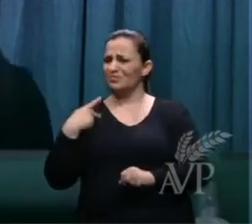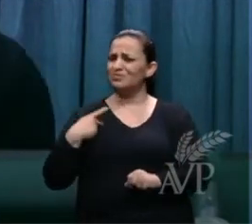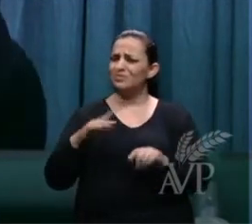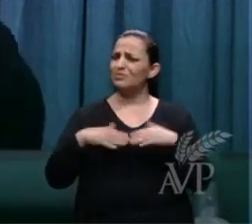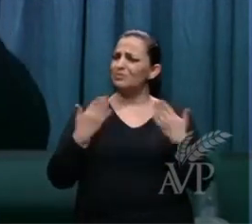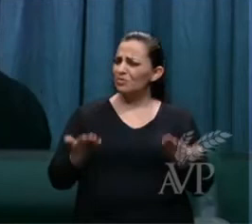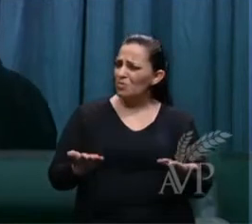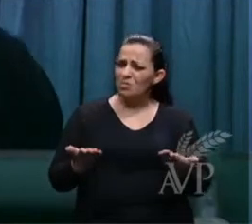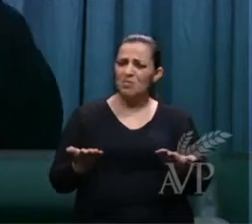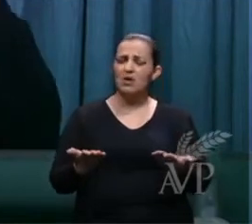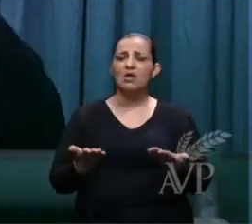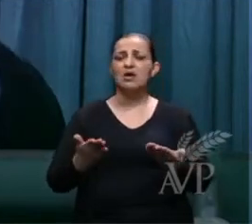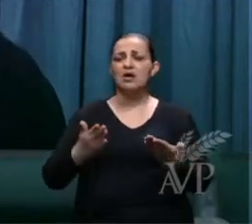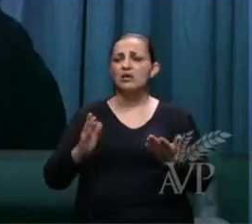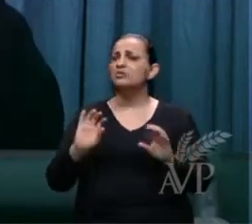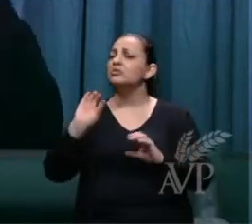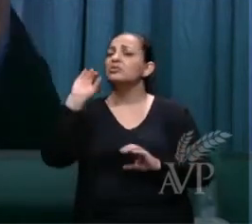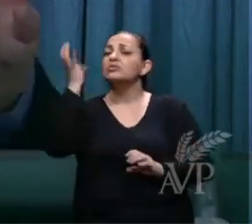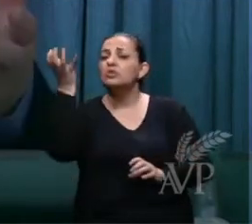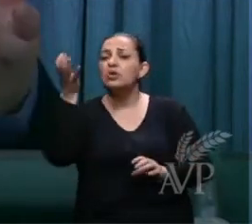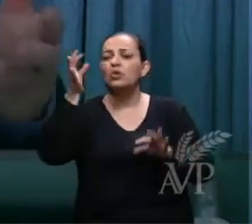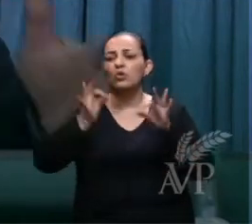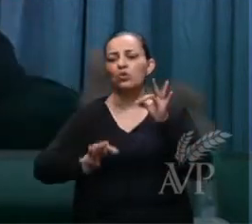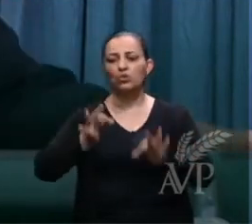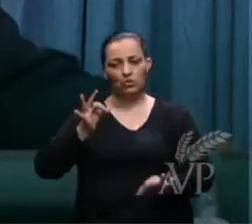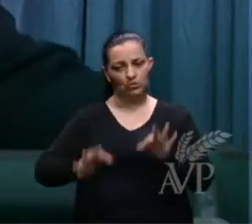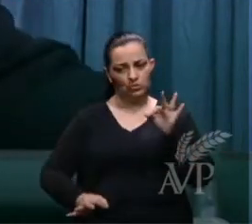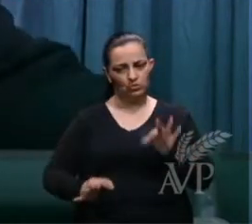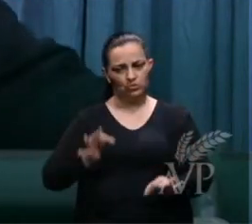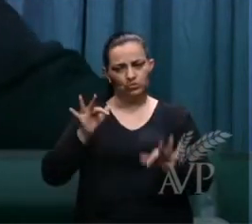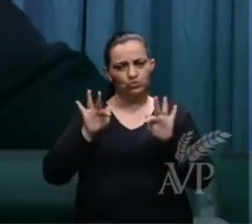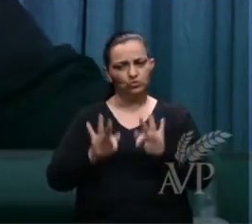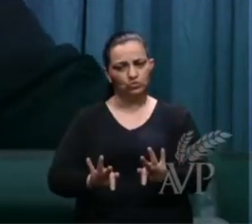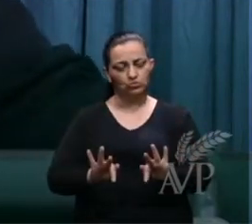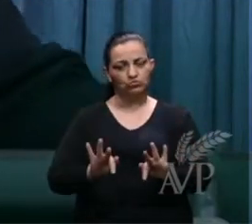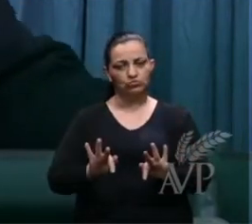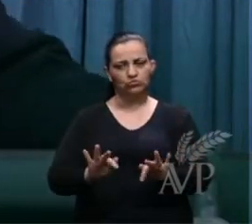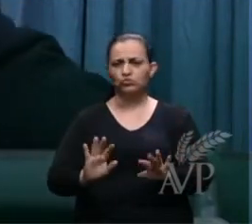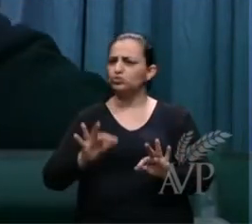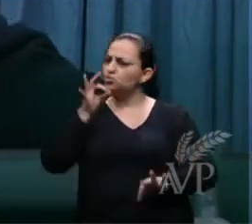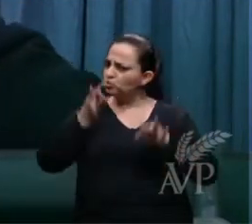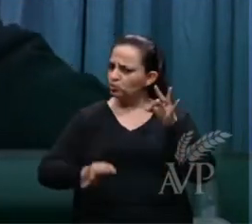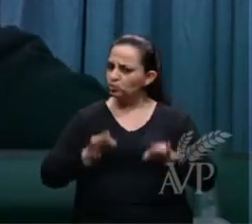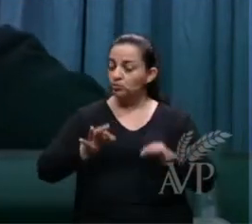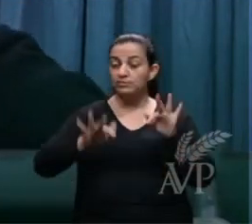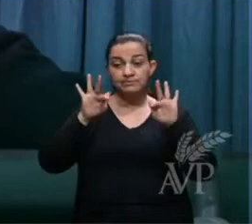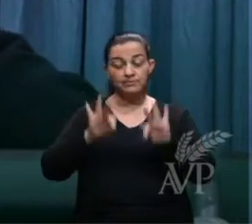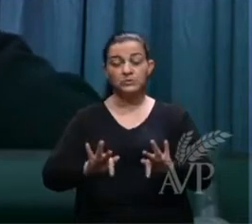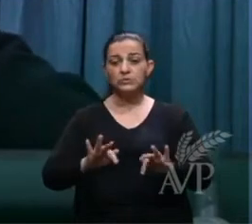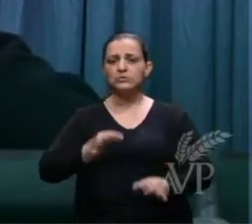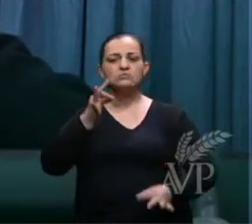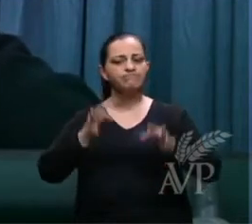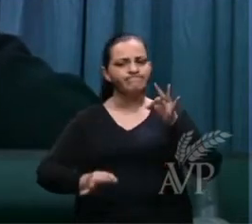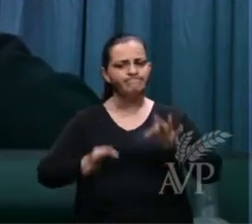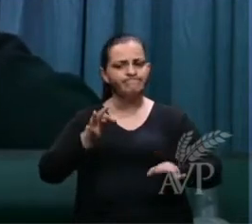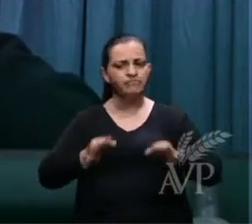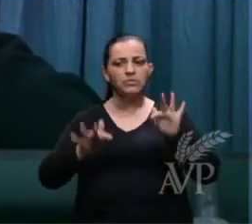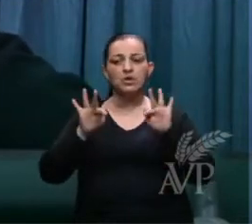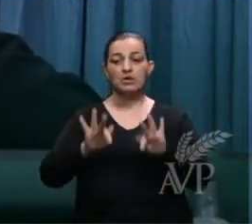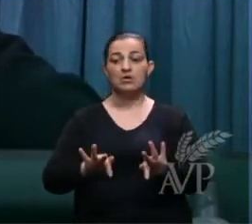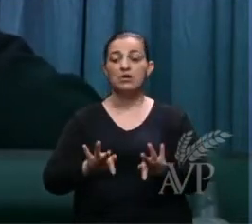quando é que vai ocorrer o juízo, o juízo final, esse julgamento final?